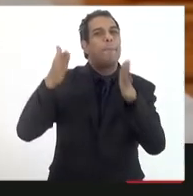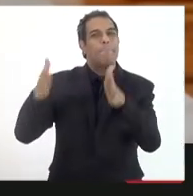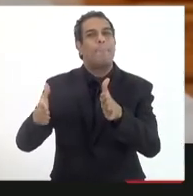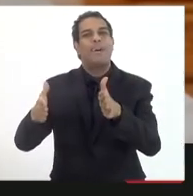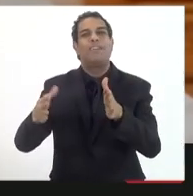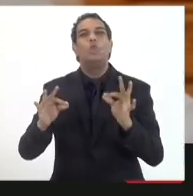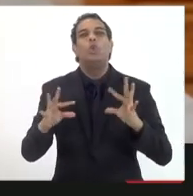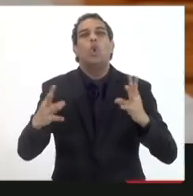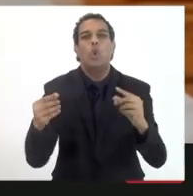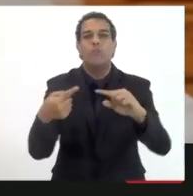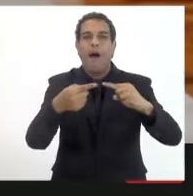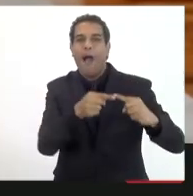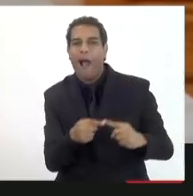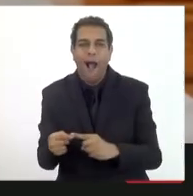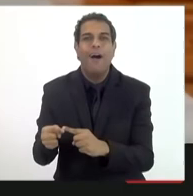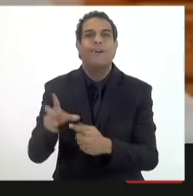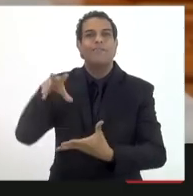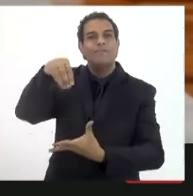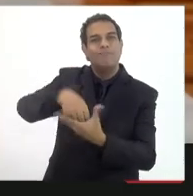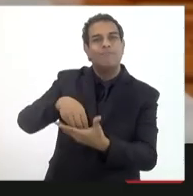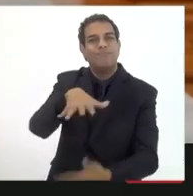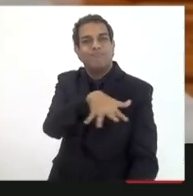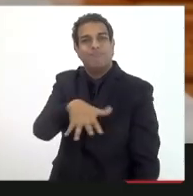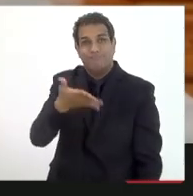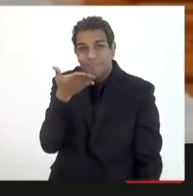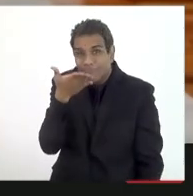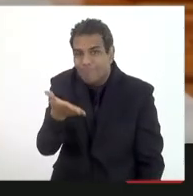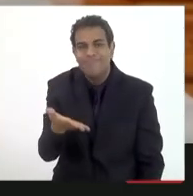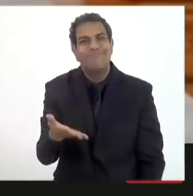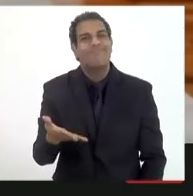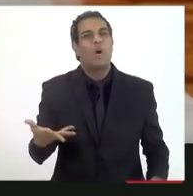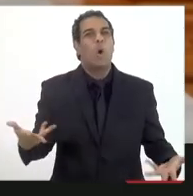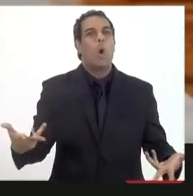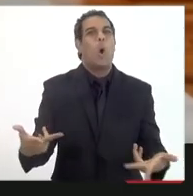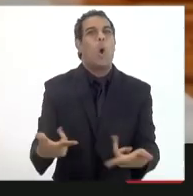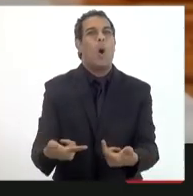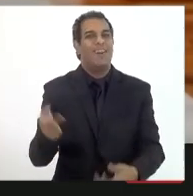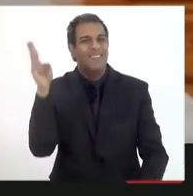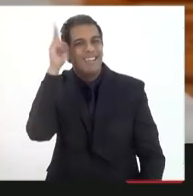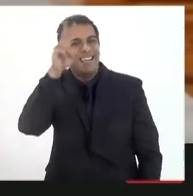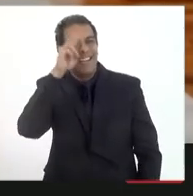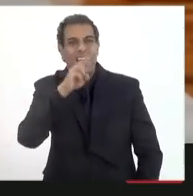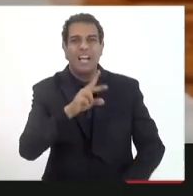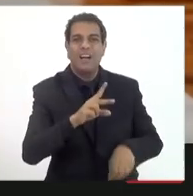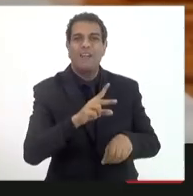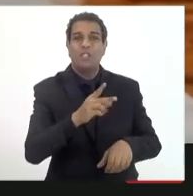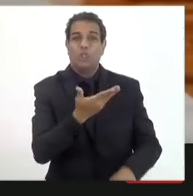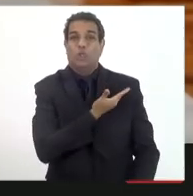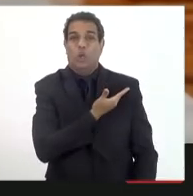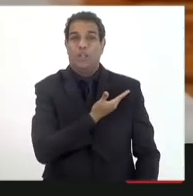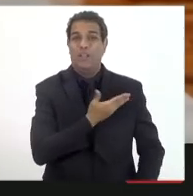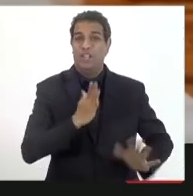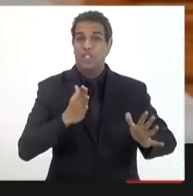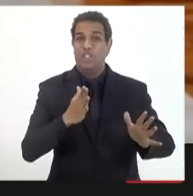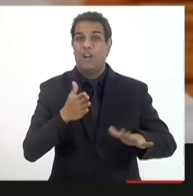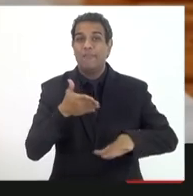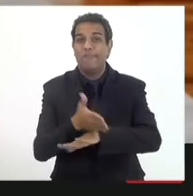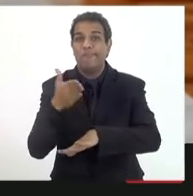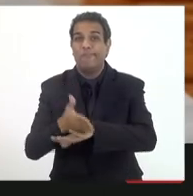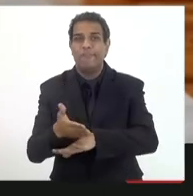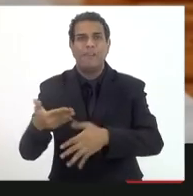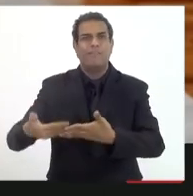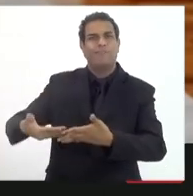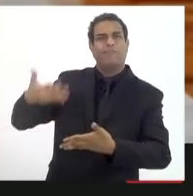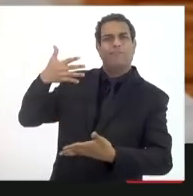de inovação isso é uma cara do EZIC que fez doutorado na Inglaterra muito sobre isso e isso é uma coisa que nunca